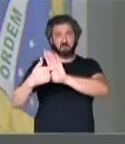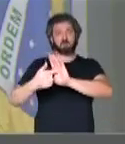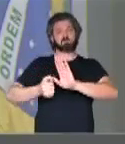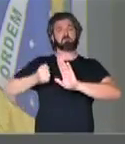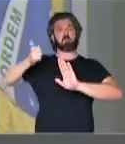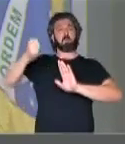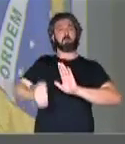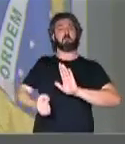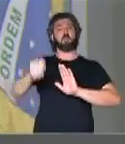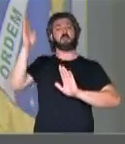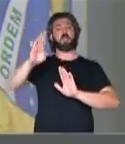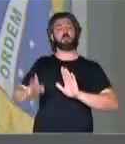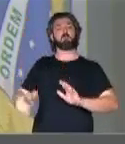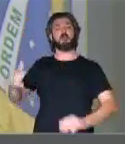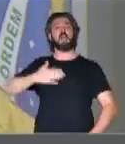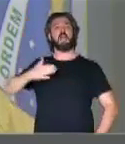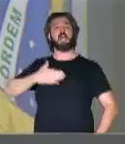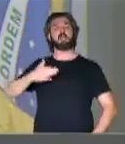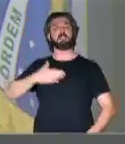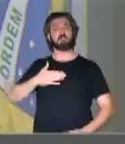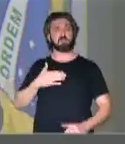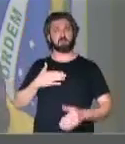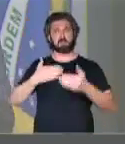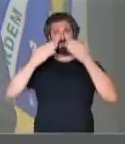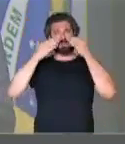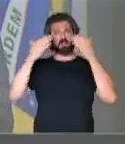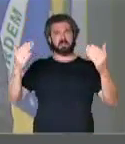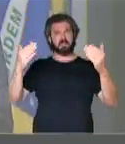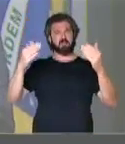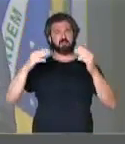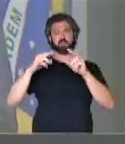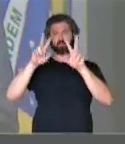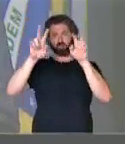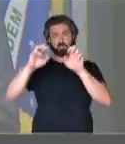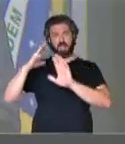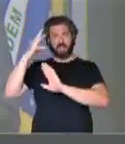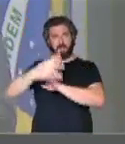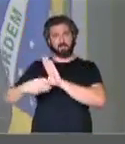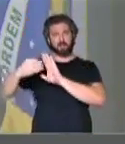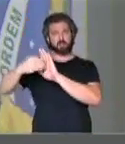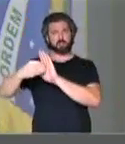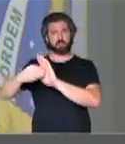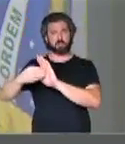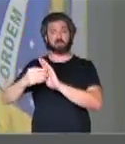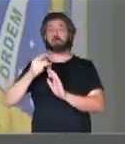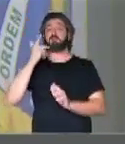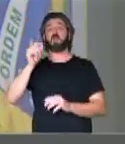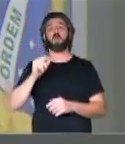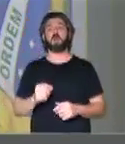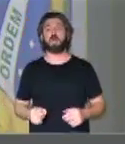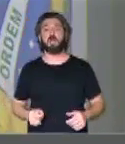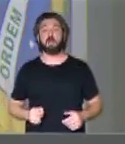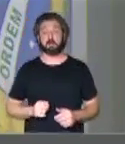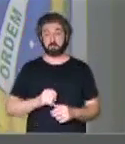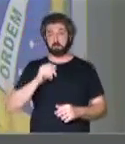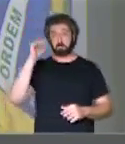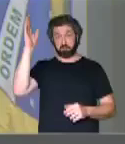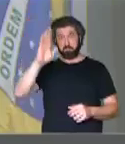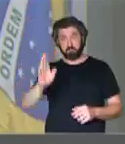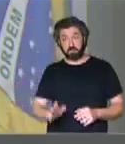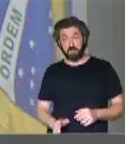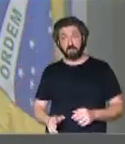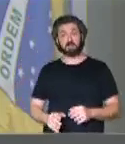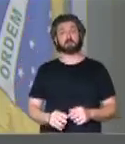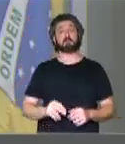soberania brasileira diante da Amazônia? Dizendo que o Brasil